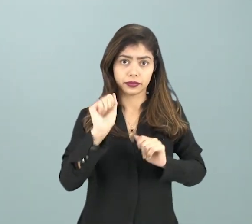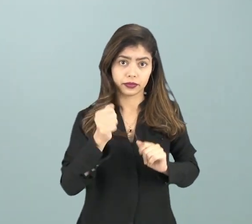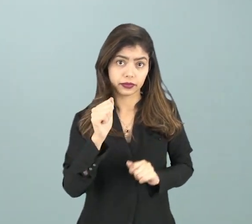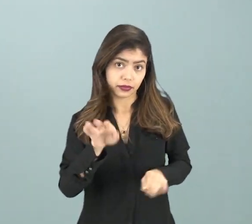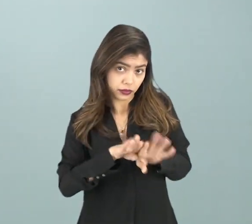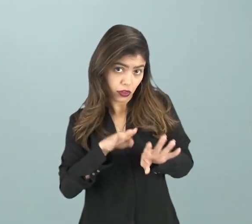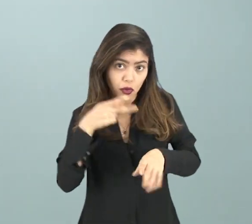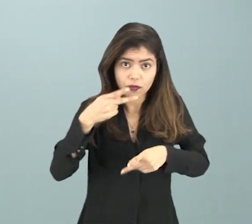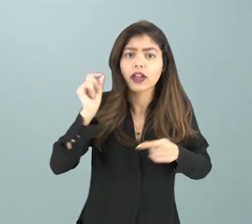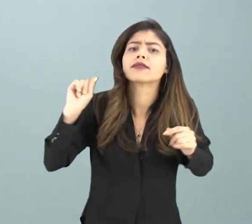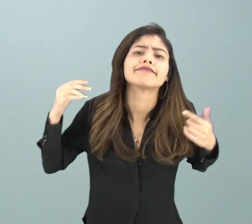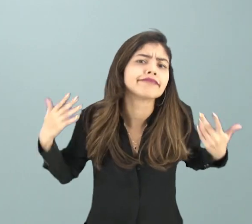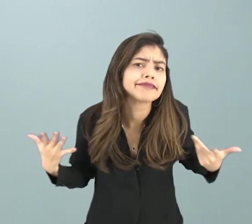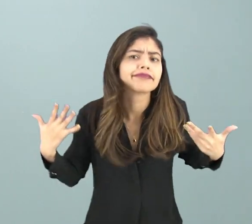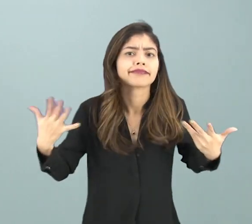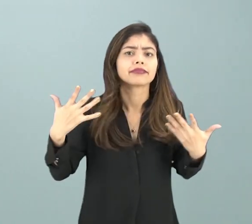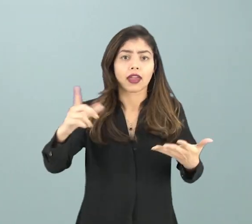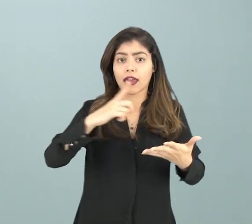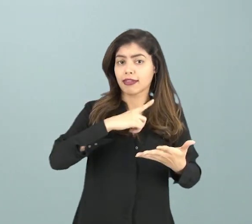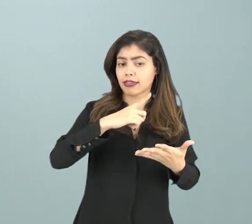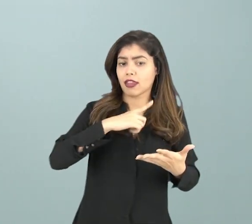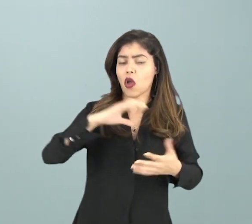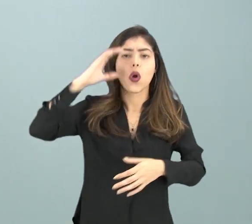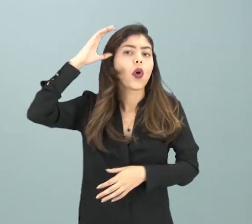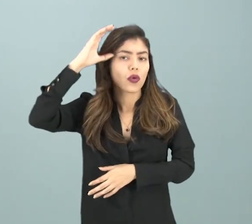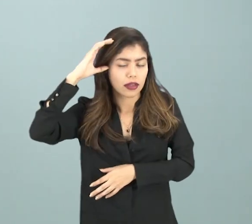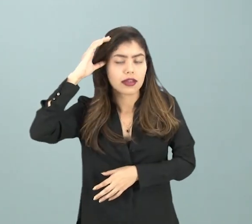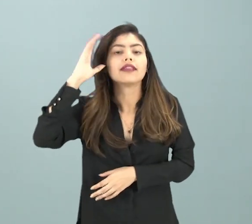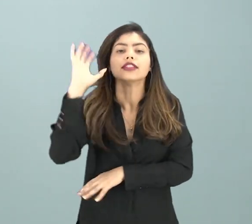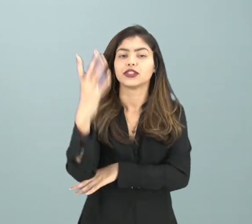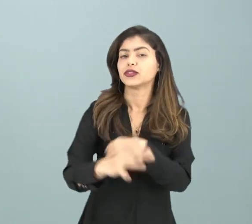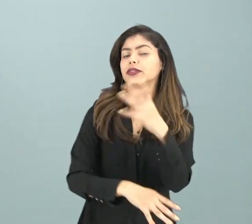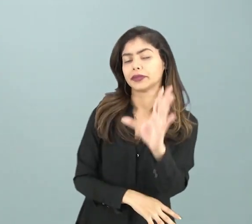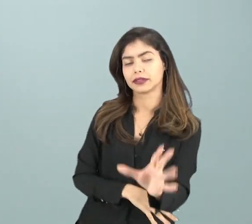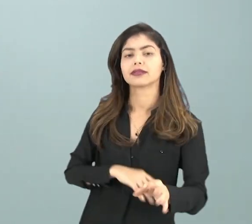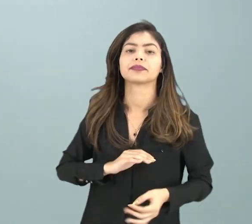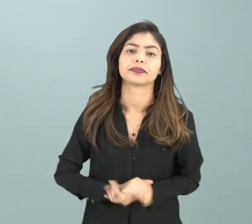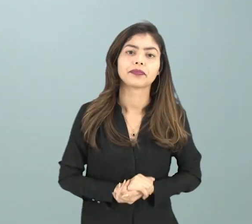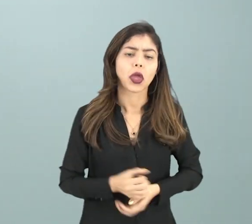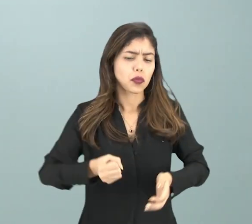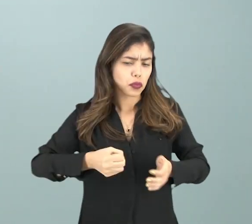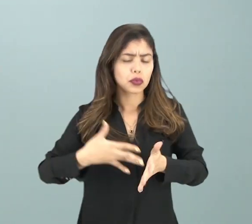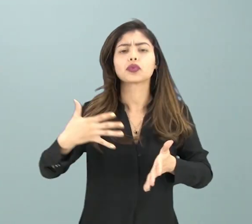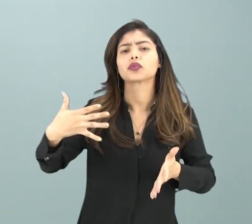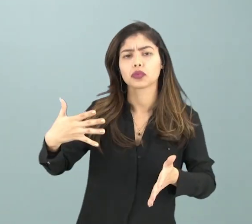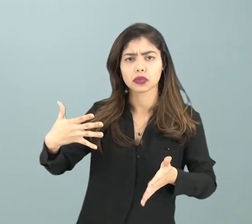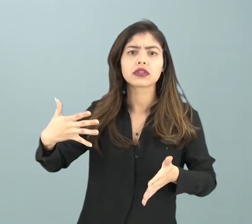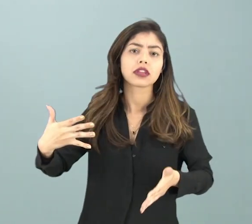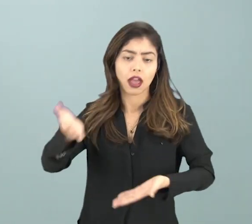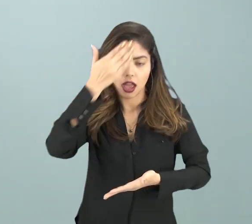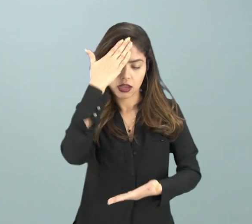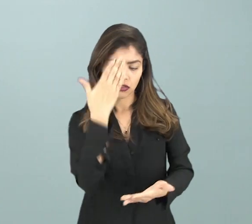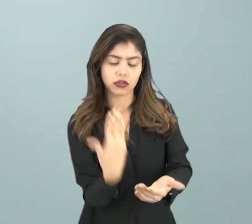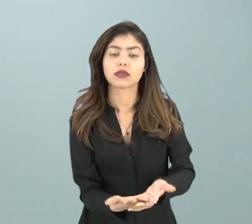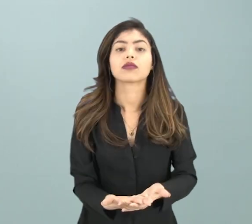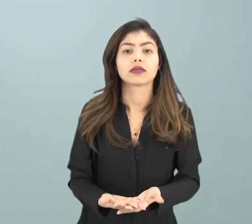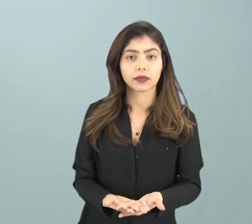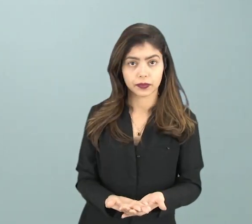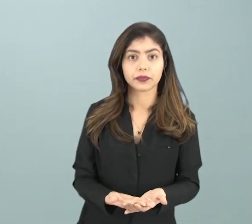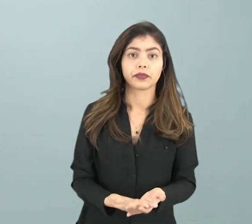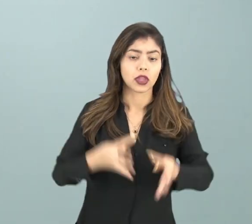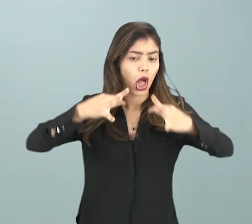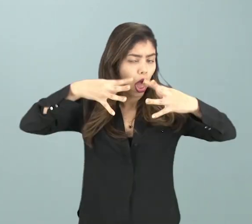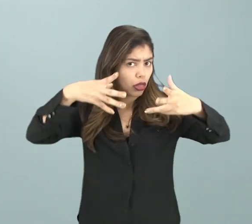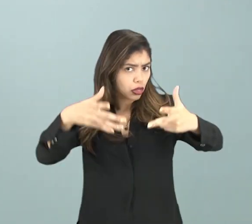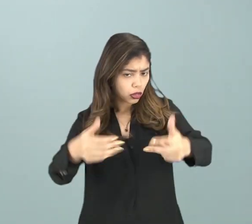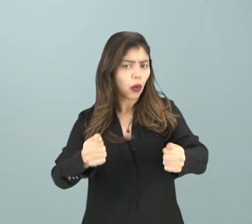por que não dizer, é você ter uma consciência ambiental. Durante muito tempo, acreditou-se que